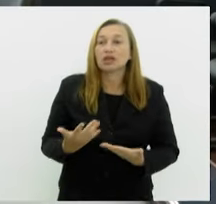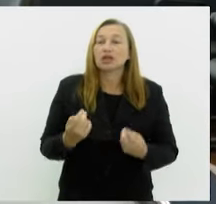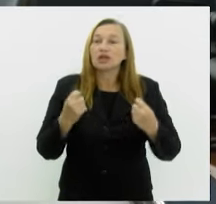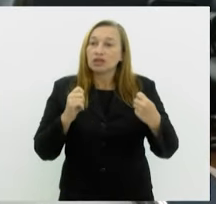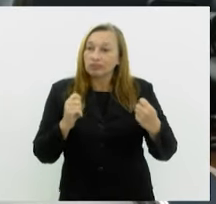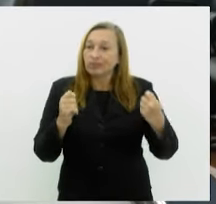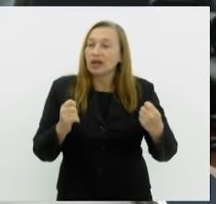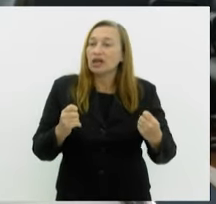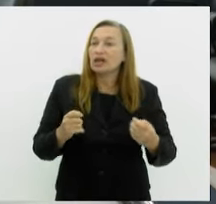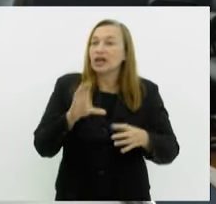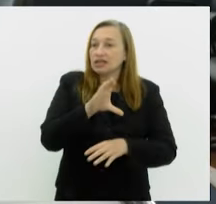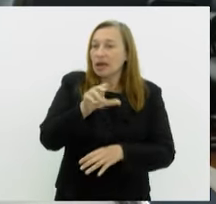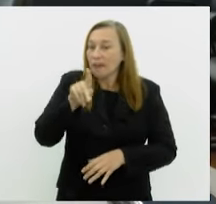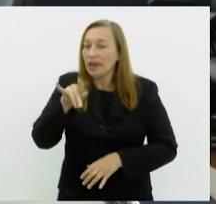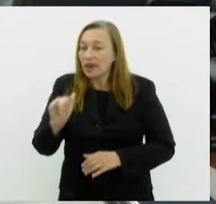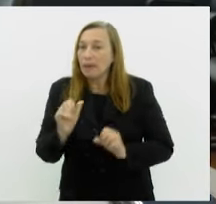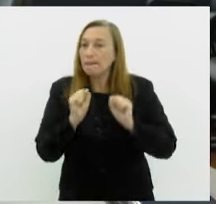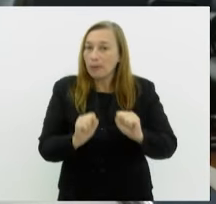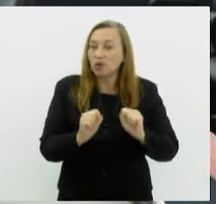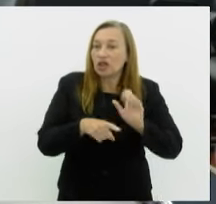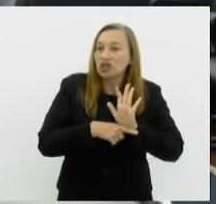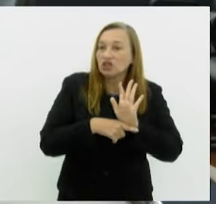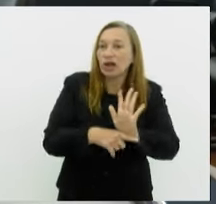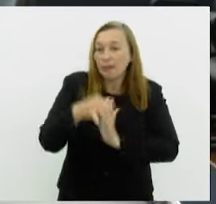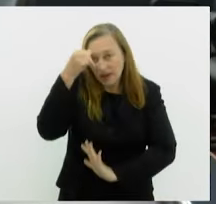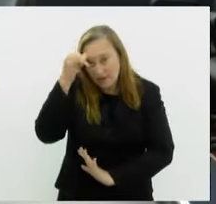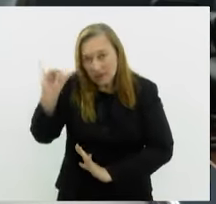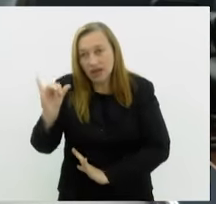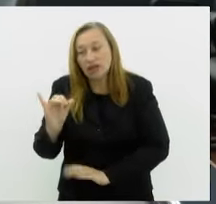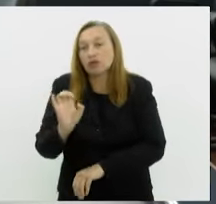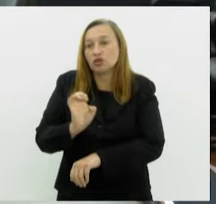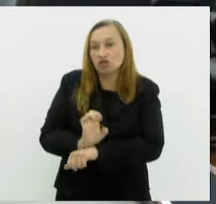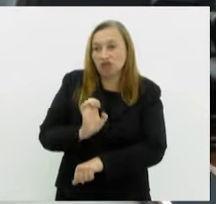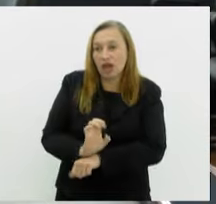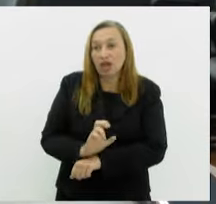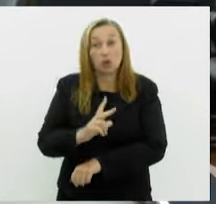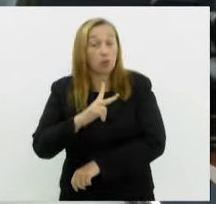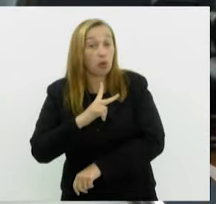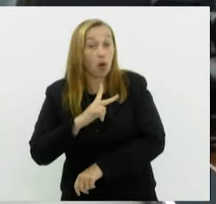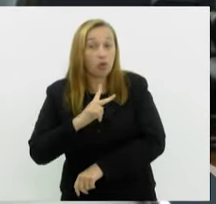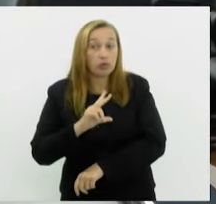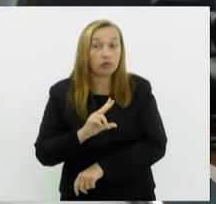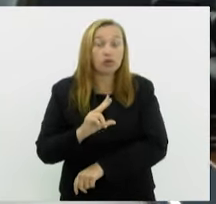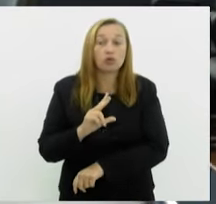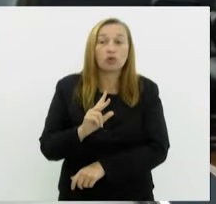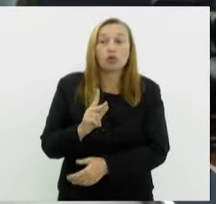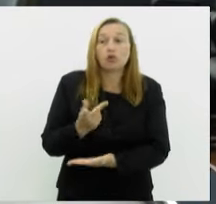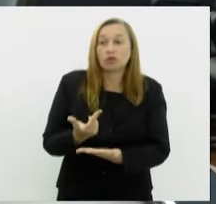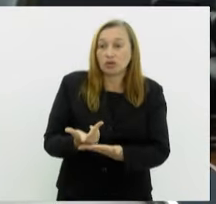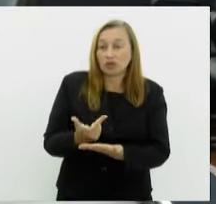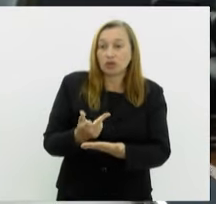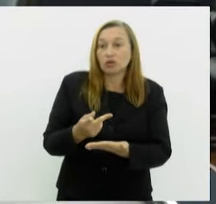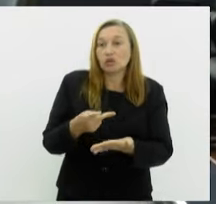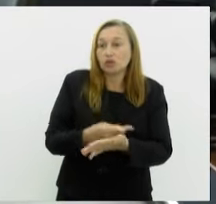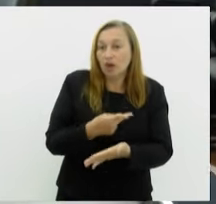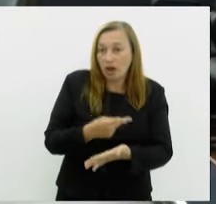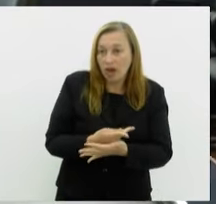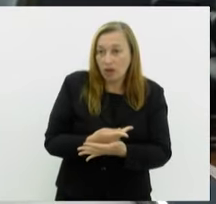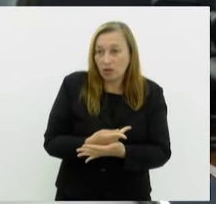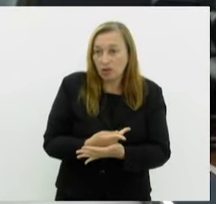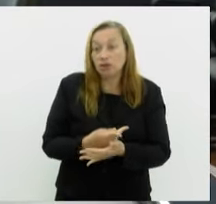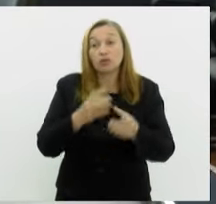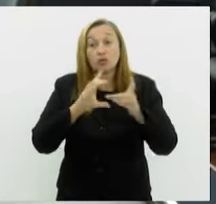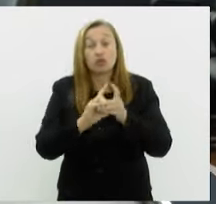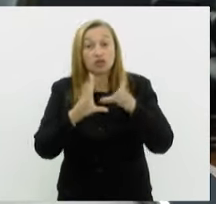contribuir para evitar que o estado seja ele próprio o violador do estado democrático de